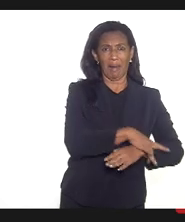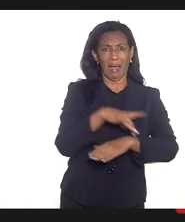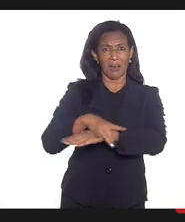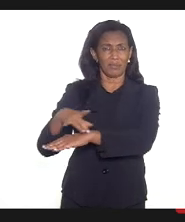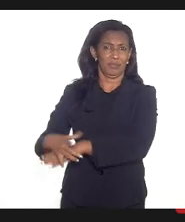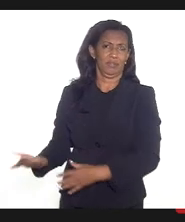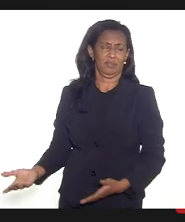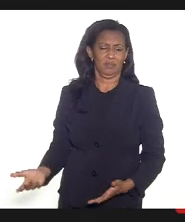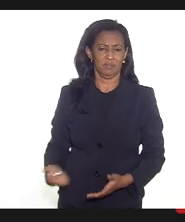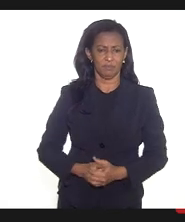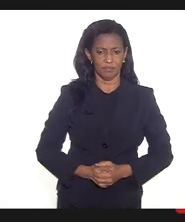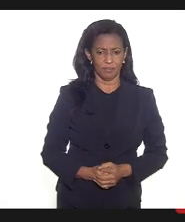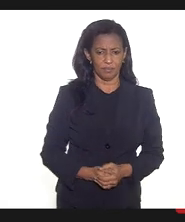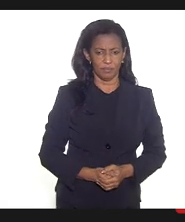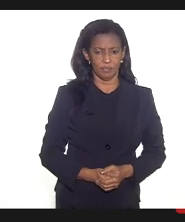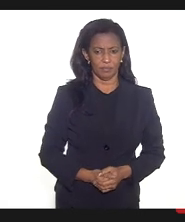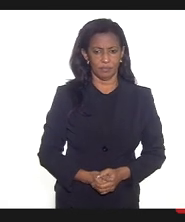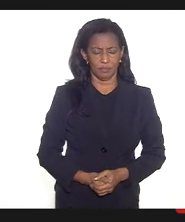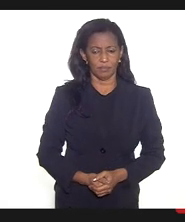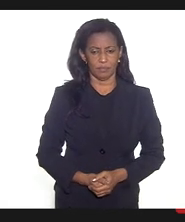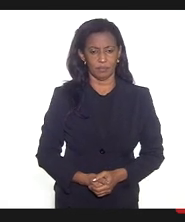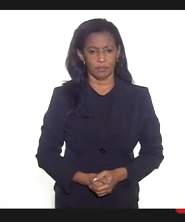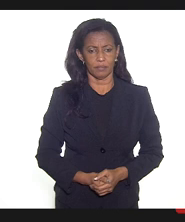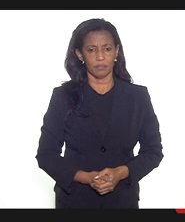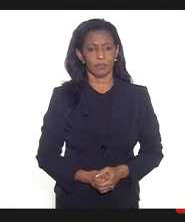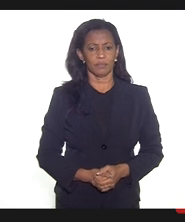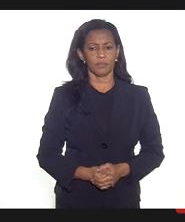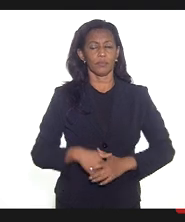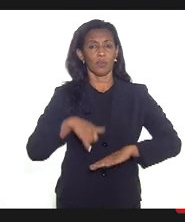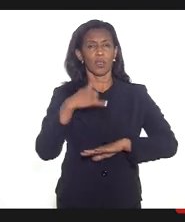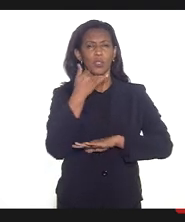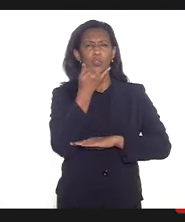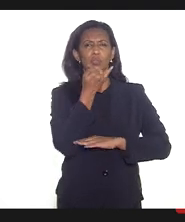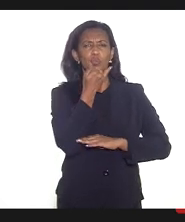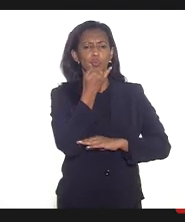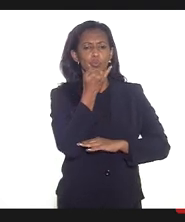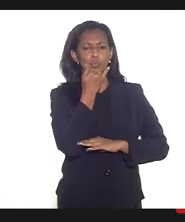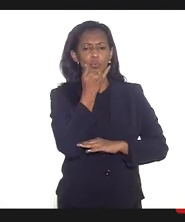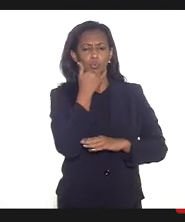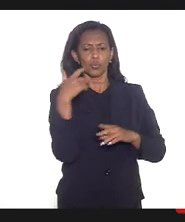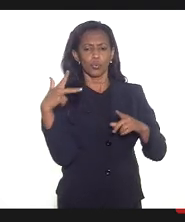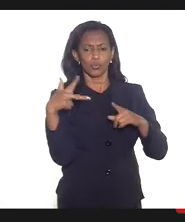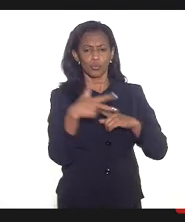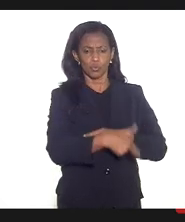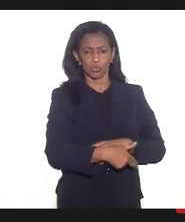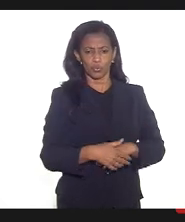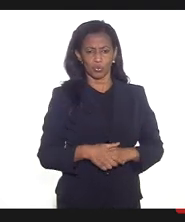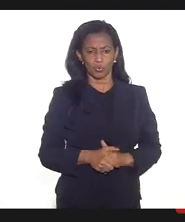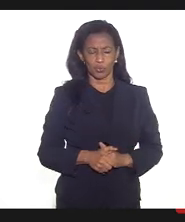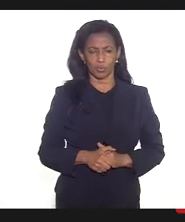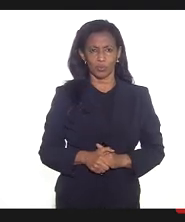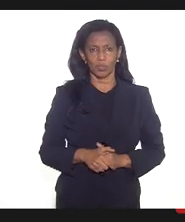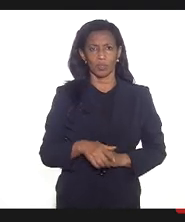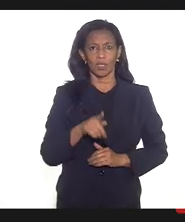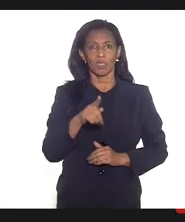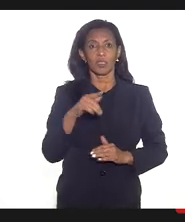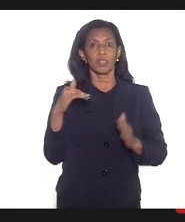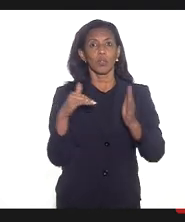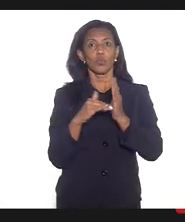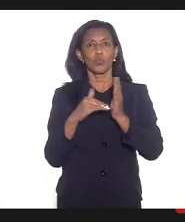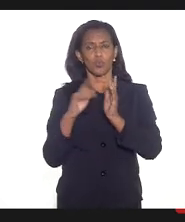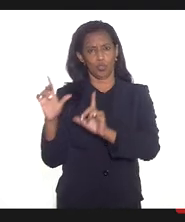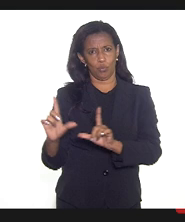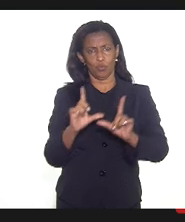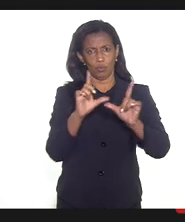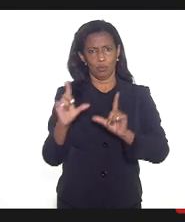Melânia, estou finalizando. Obrigada, desculpe interromper. São esses últimos slides. Então, é